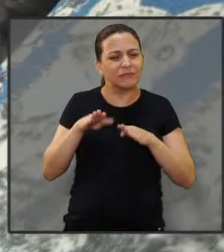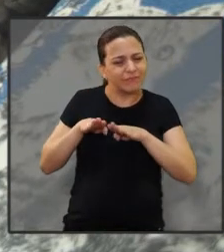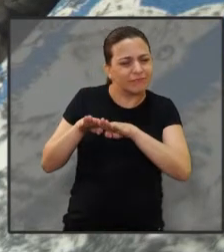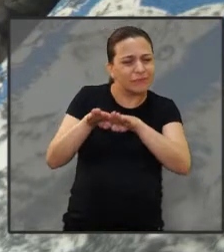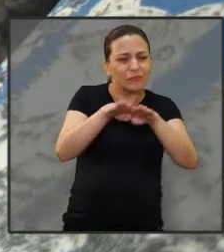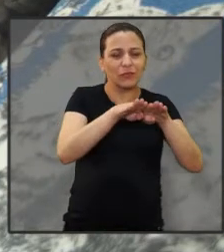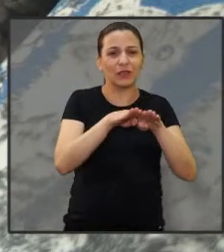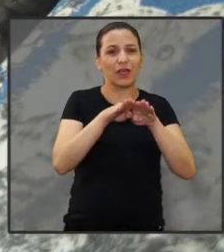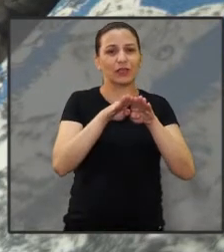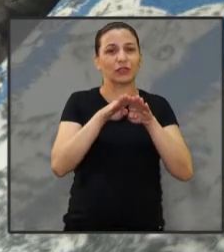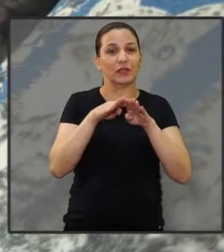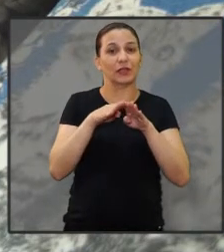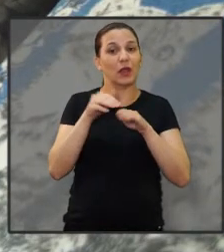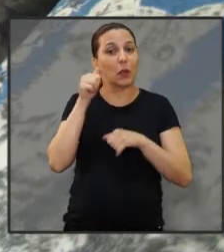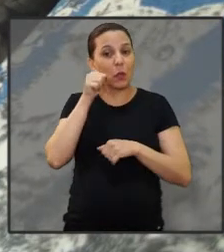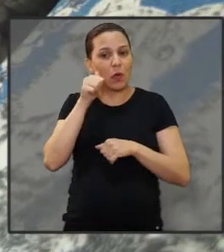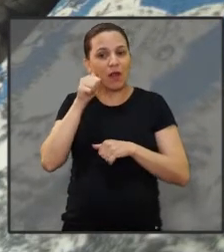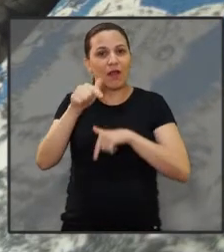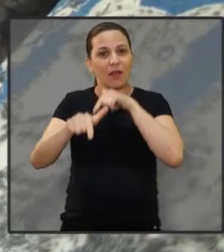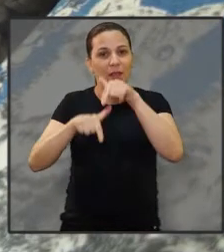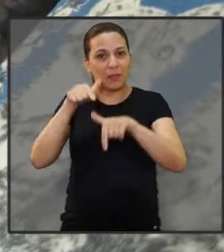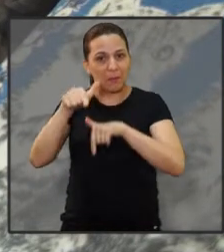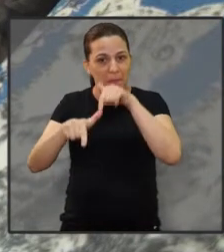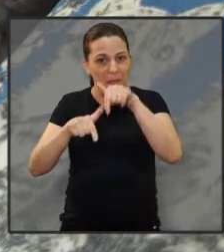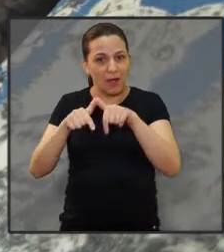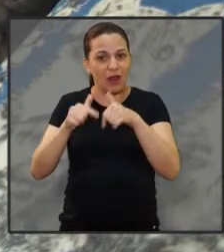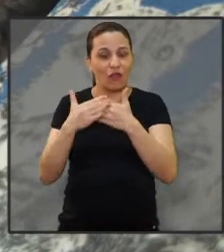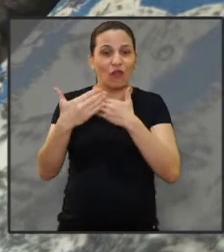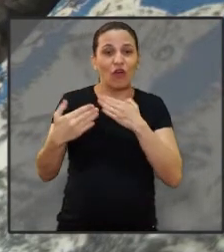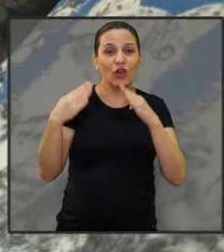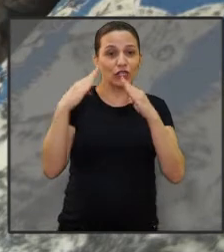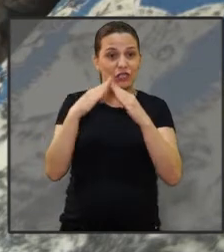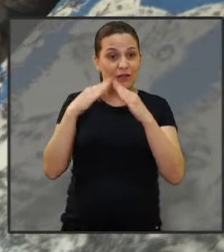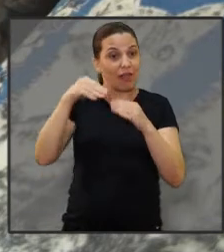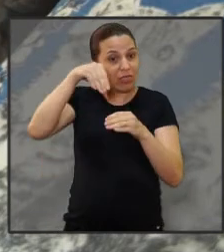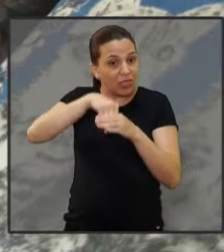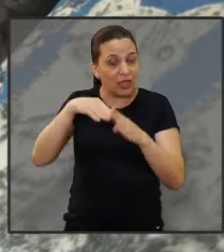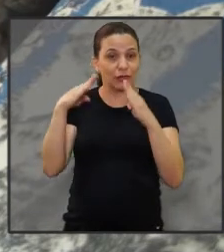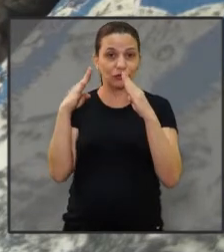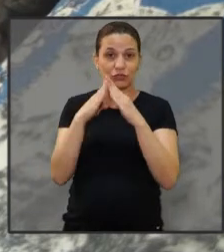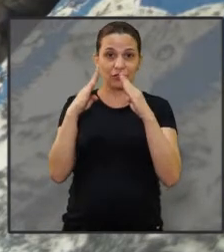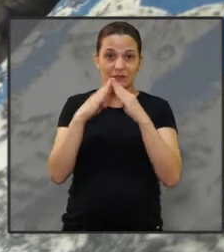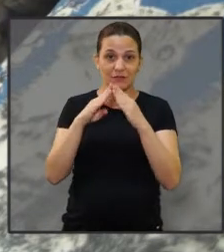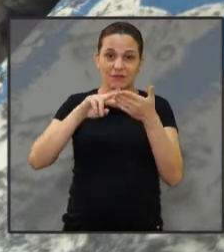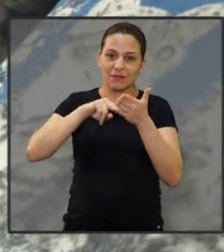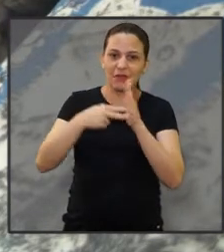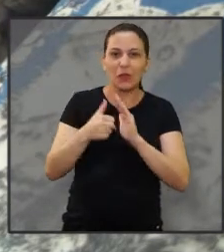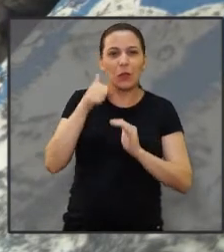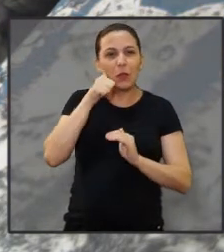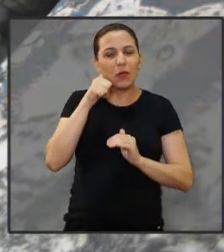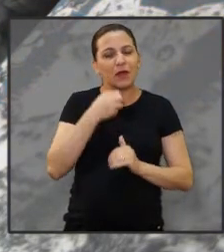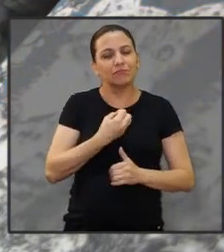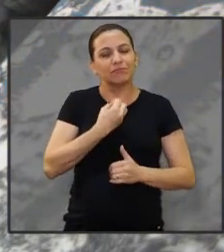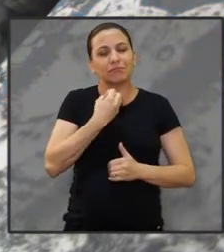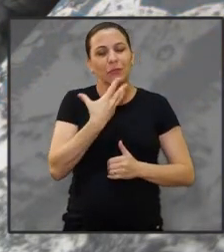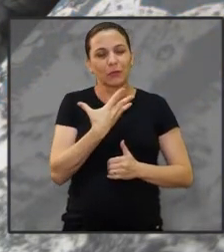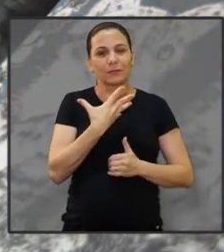Trabalhamos fora, trabalhamos em casa, cuidamos dos filhos. Então ser mulher para mim é muito bom.